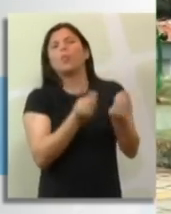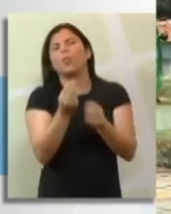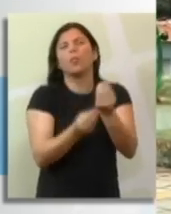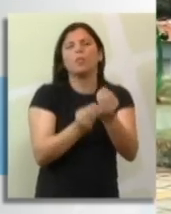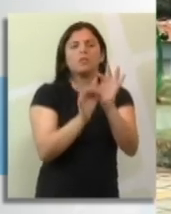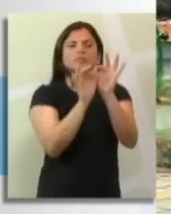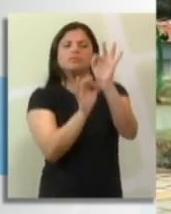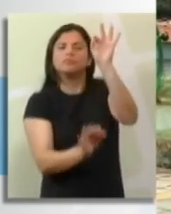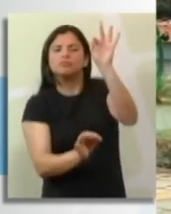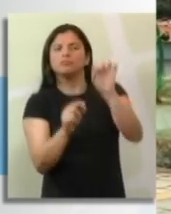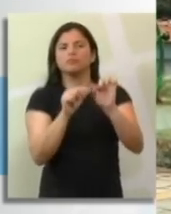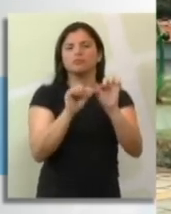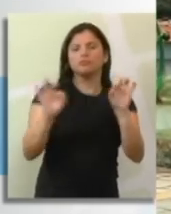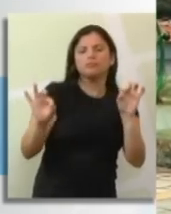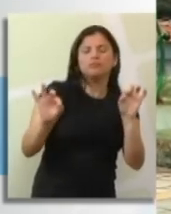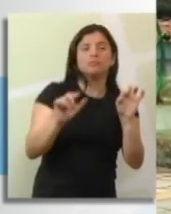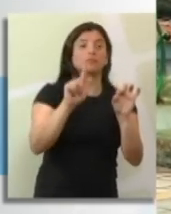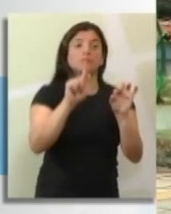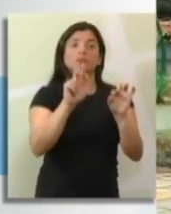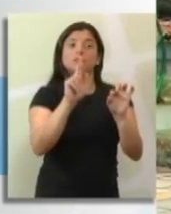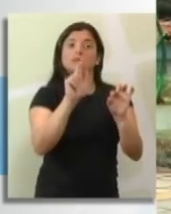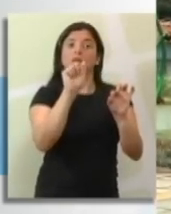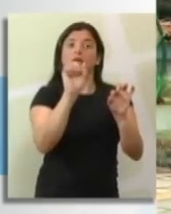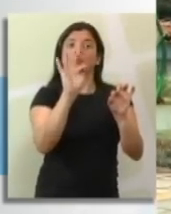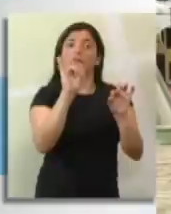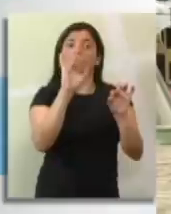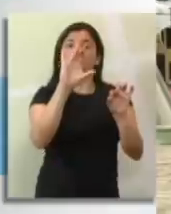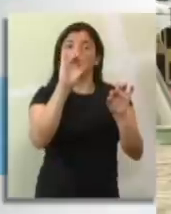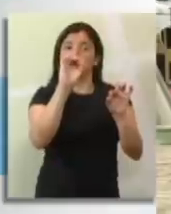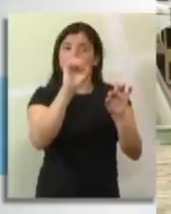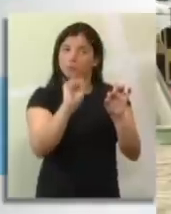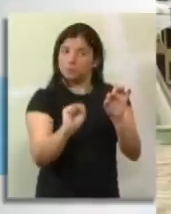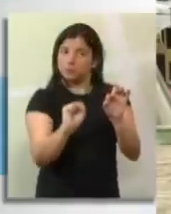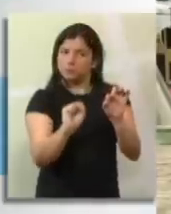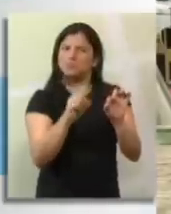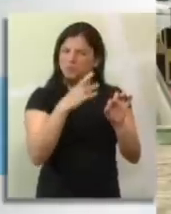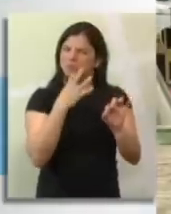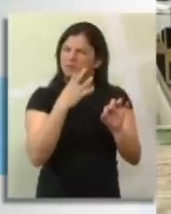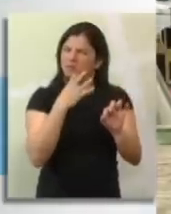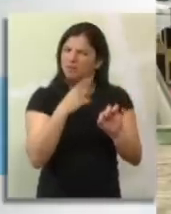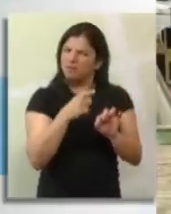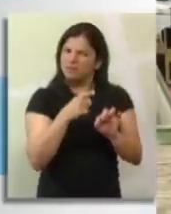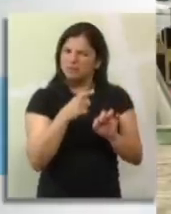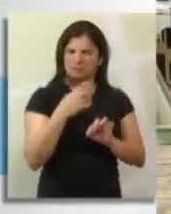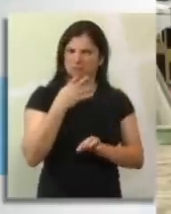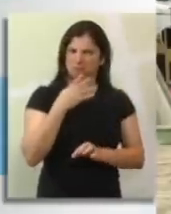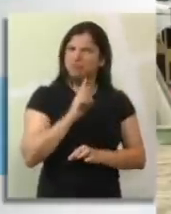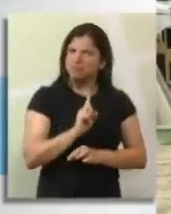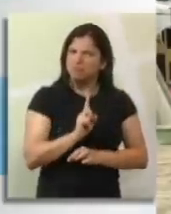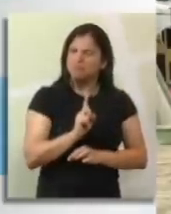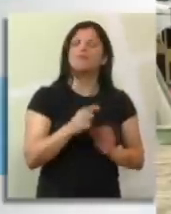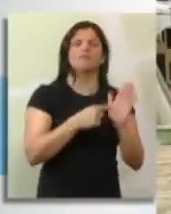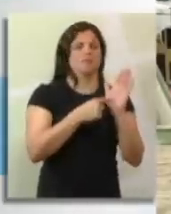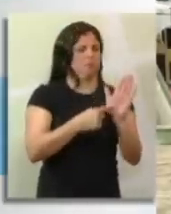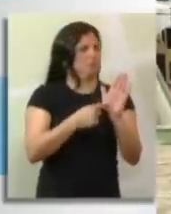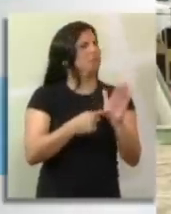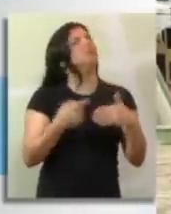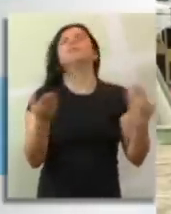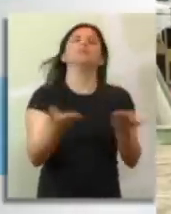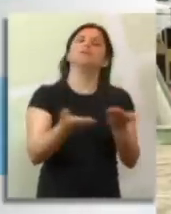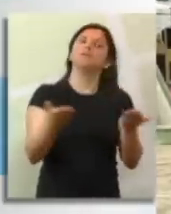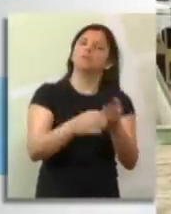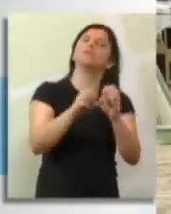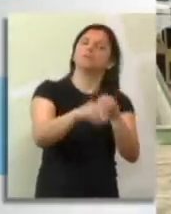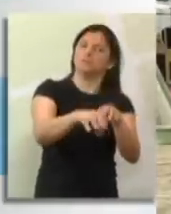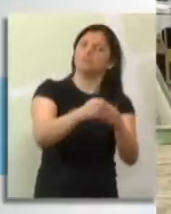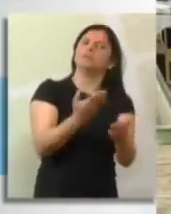você. São os gráficos. Você já conhece? Se não vai conhecer a partir de agora, na videoaula de hoje você vai ver